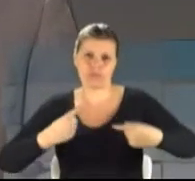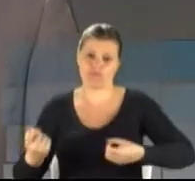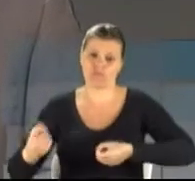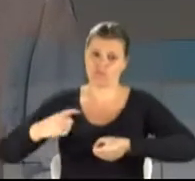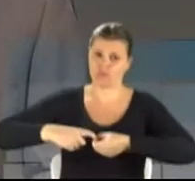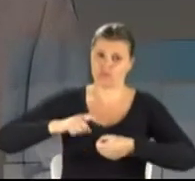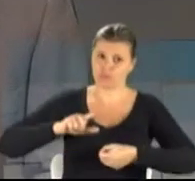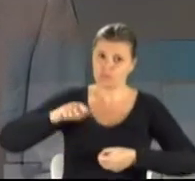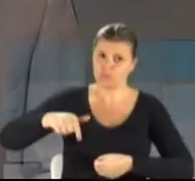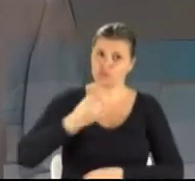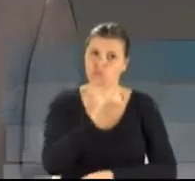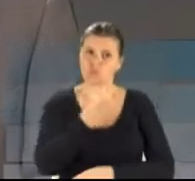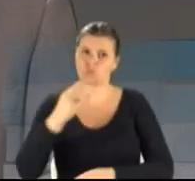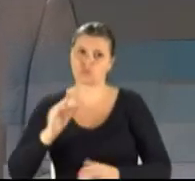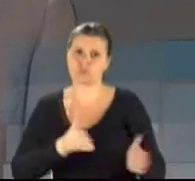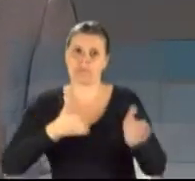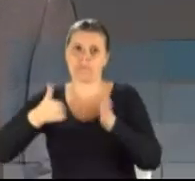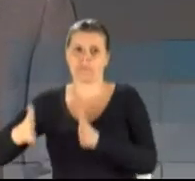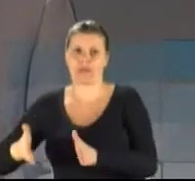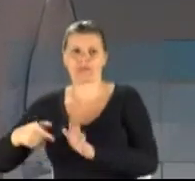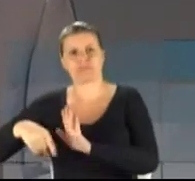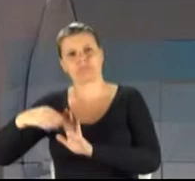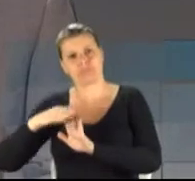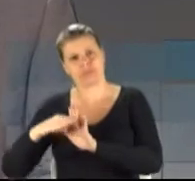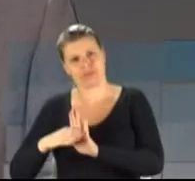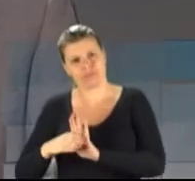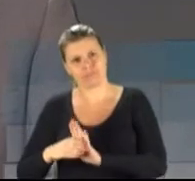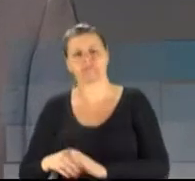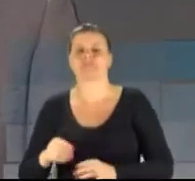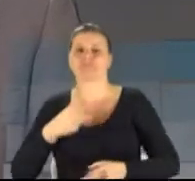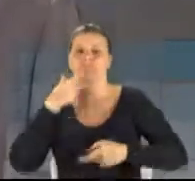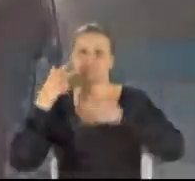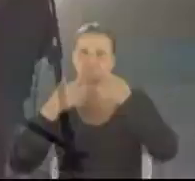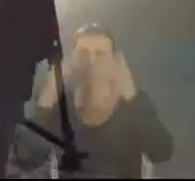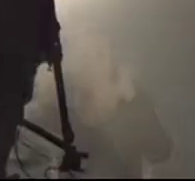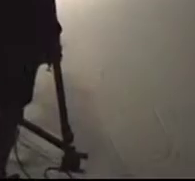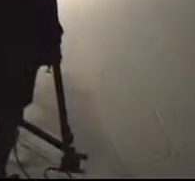sequência com a última parte do programa, as considerações finais.